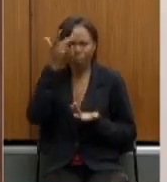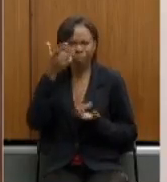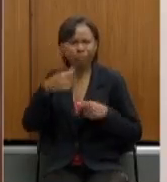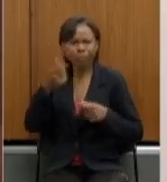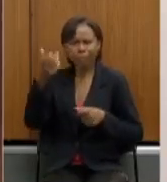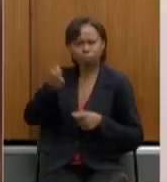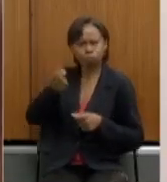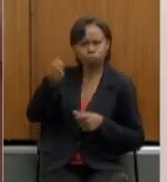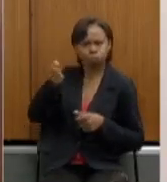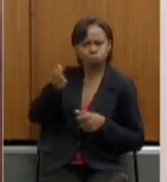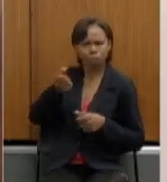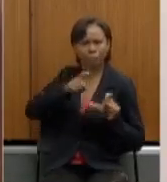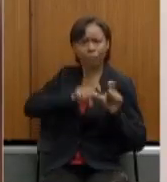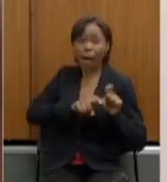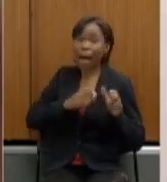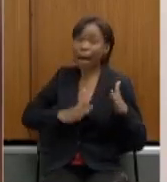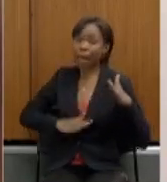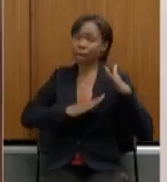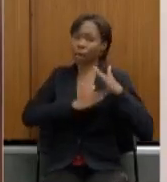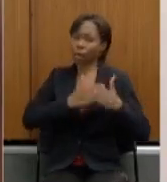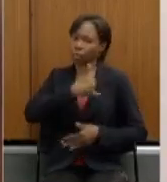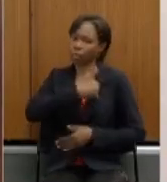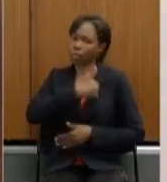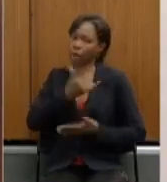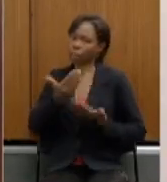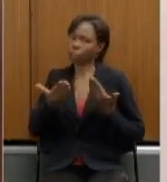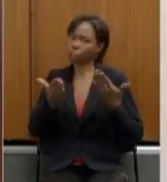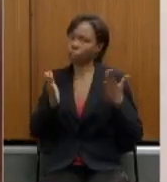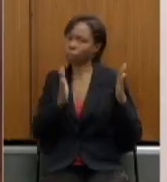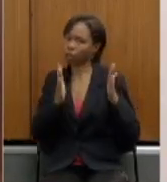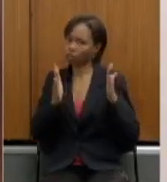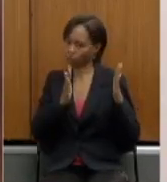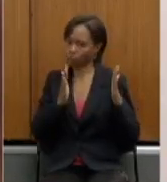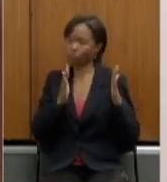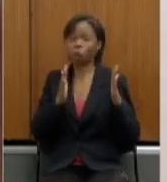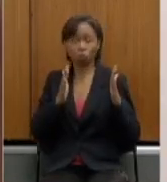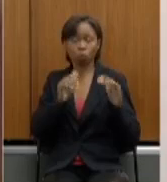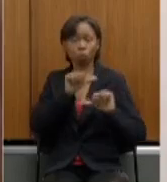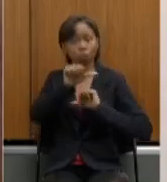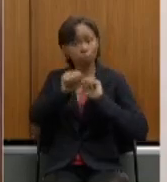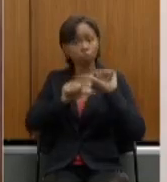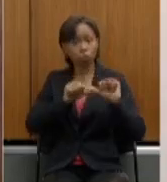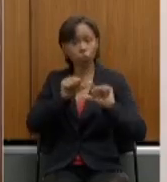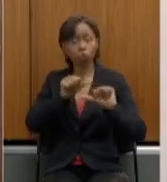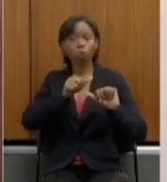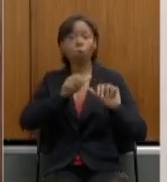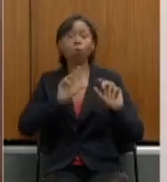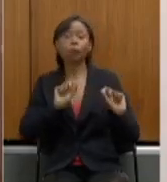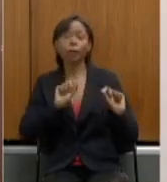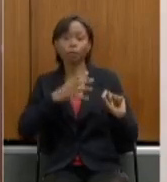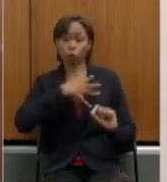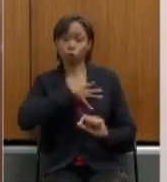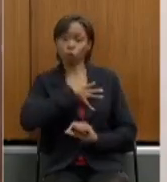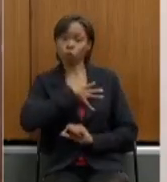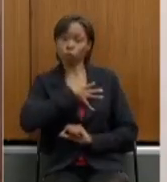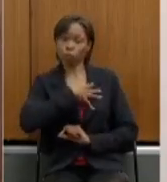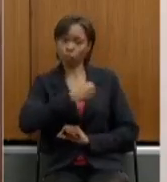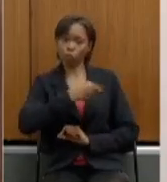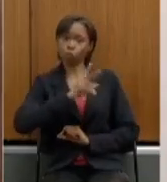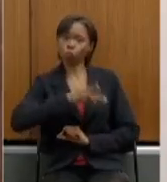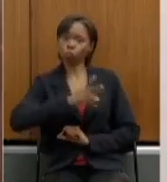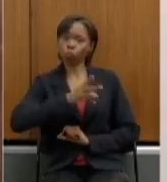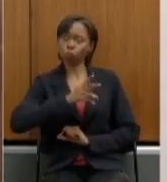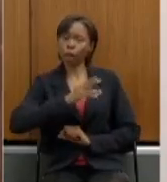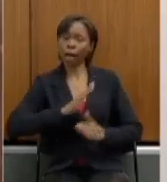acesso até uma faixa etária nós conseguimos mudar isso mantendo filhos até